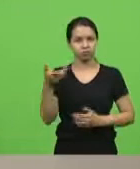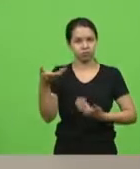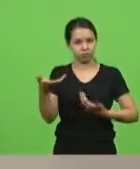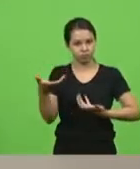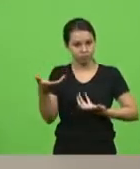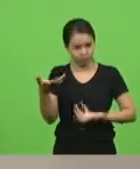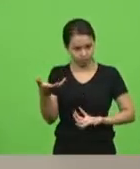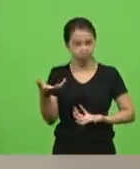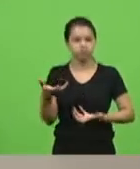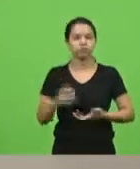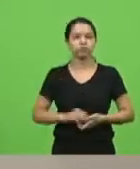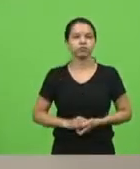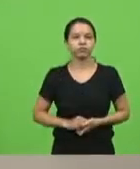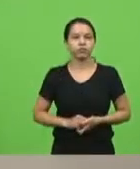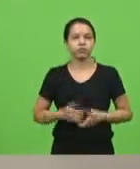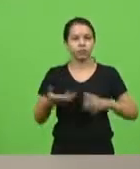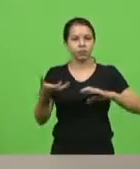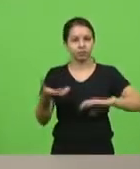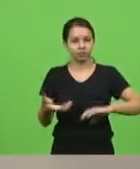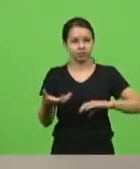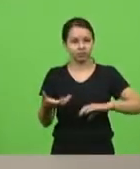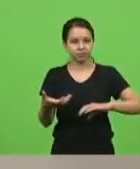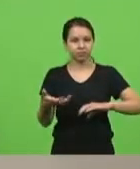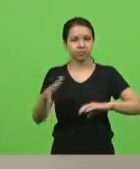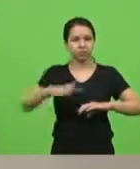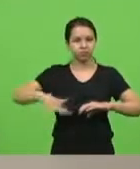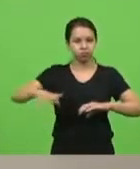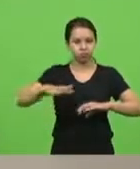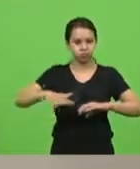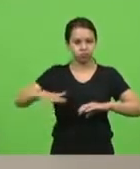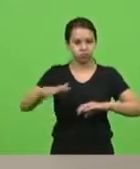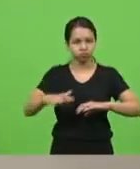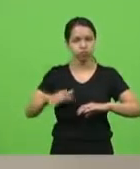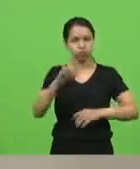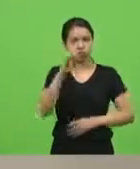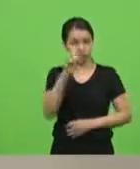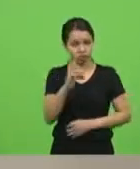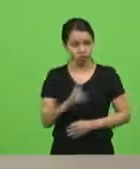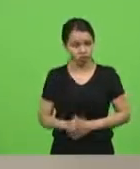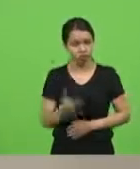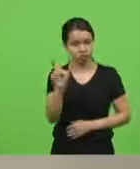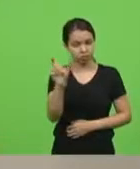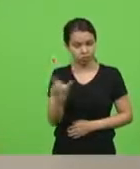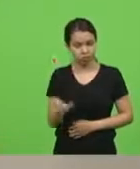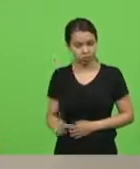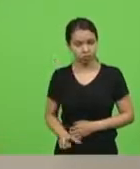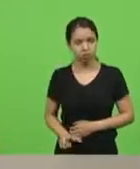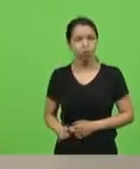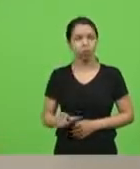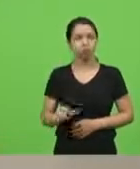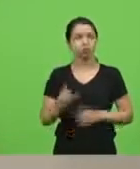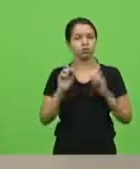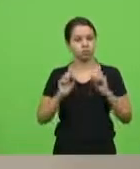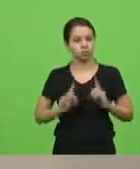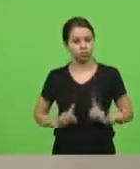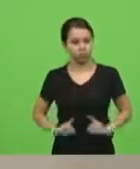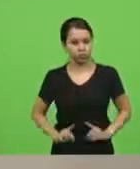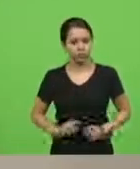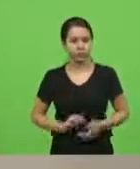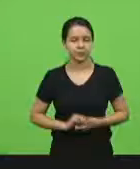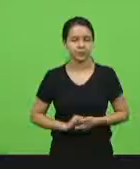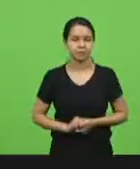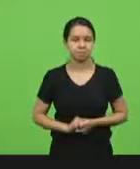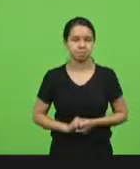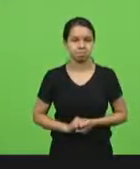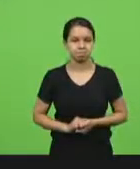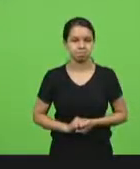adquiridos pelas pessoas com deficiência em discussão. Pela ordem, senhor presidente. Presidente, há